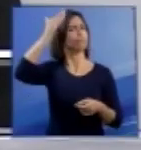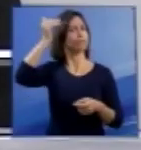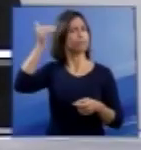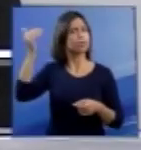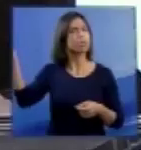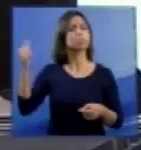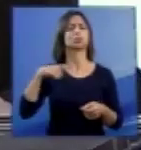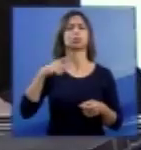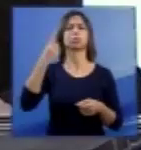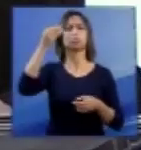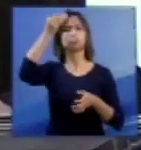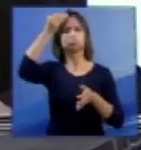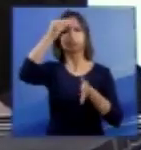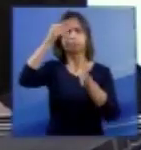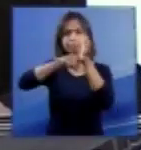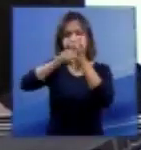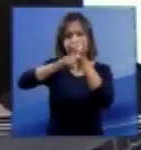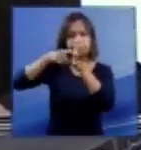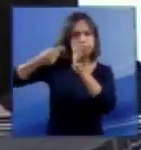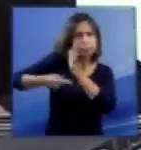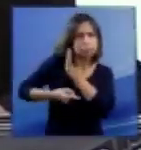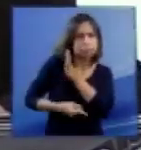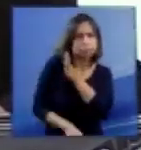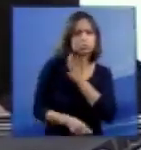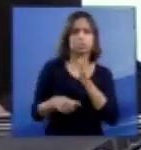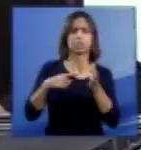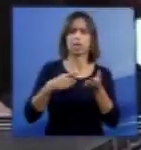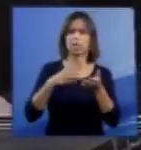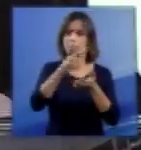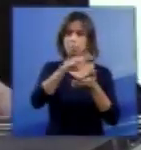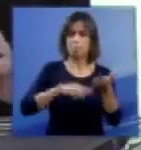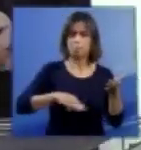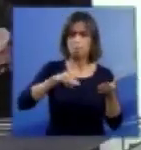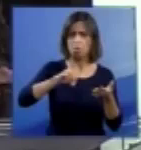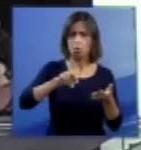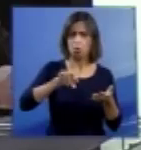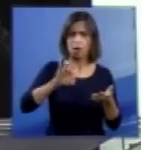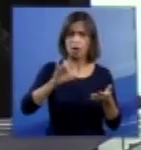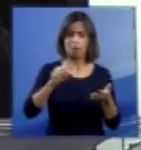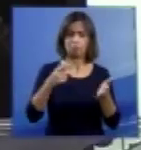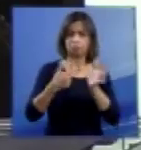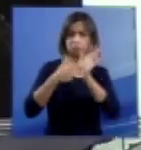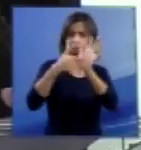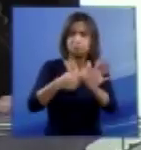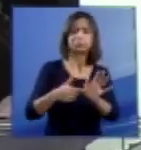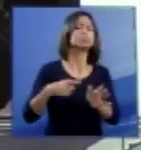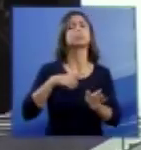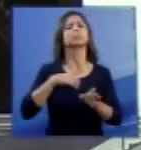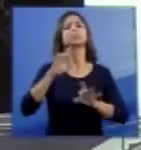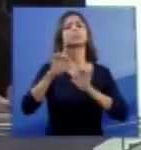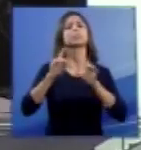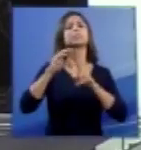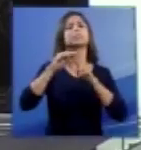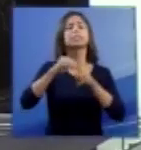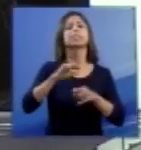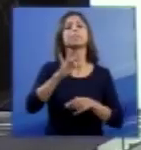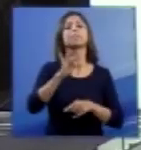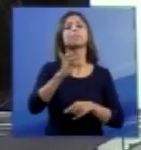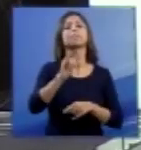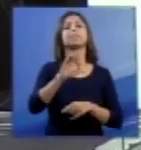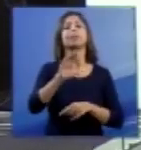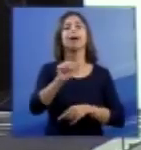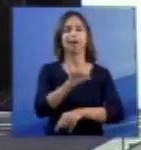tese sobre a existência de uma dimensão extrafísica. E essa dimensão extrafísica é chamada por Amit